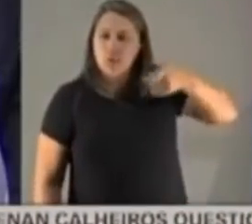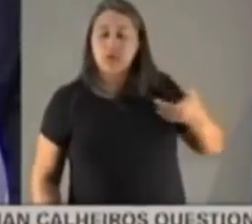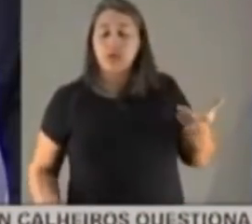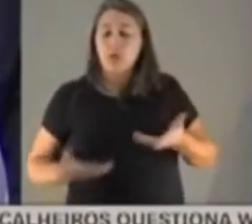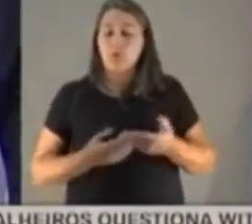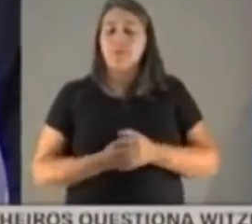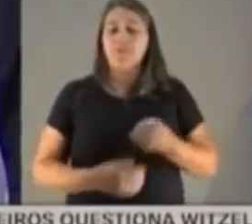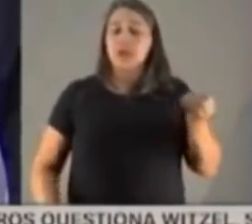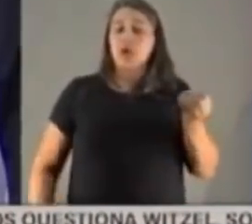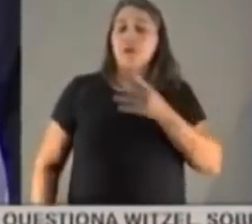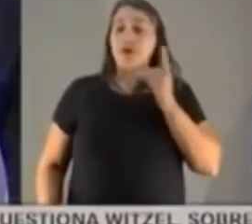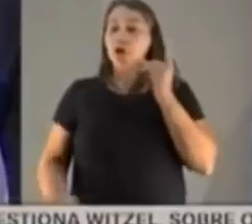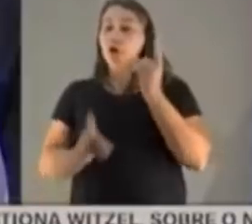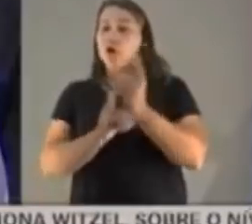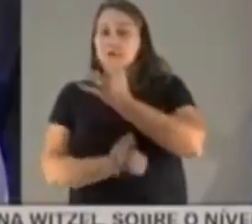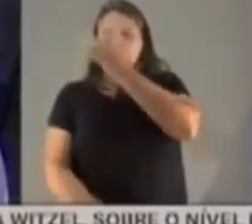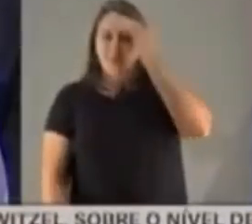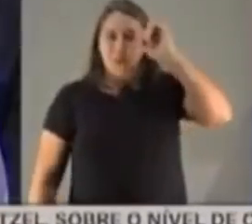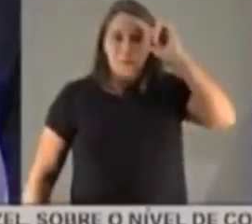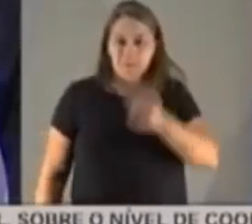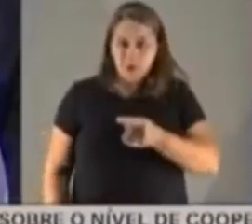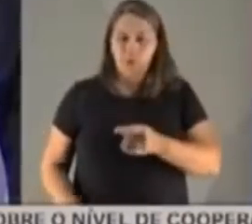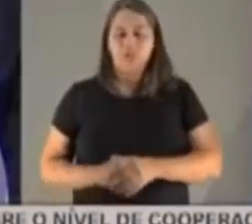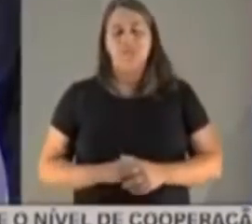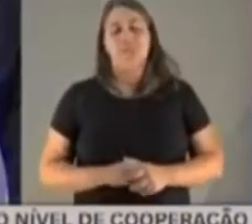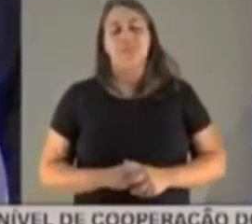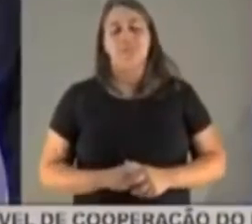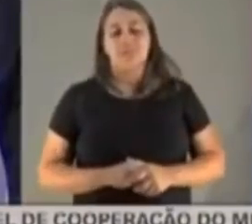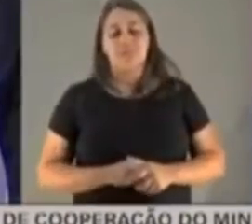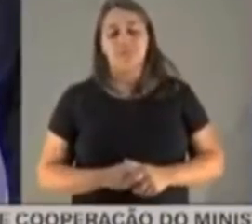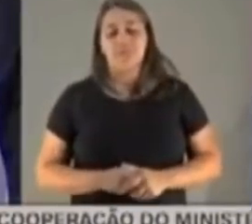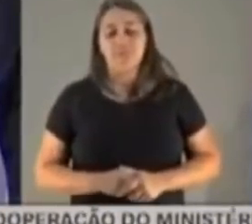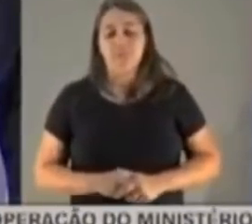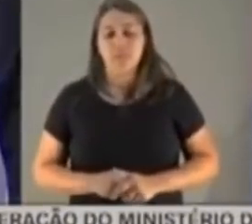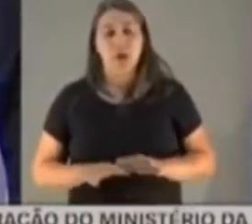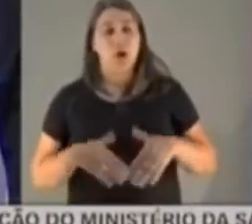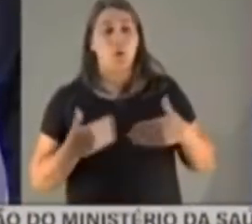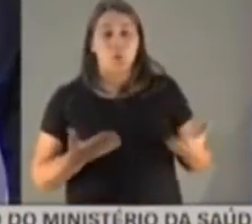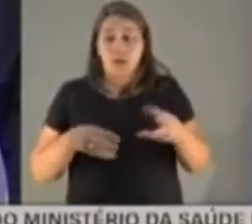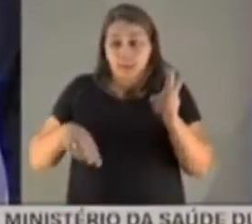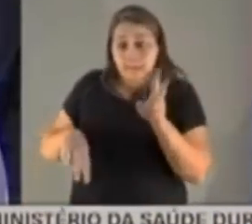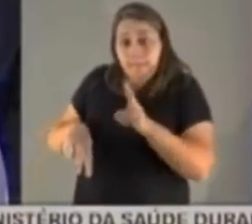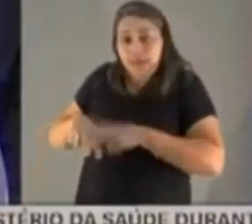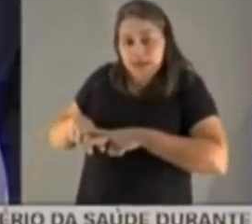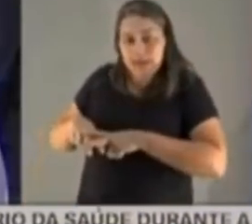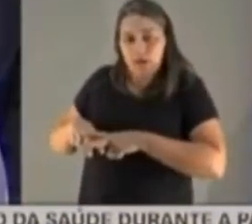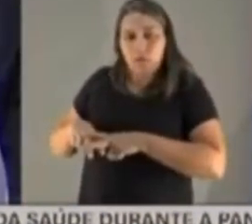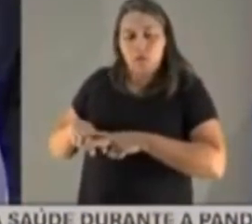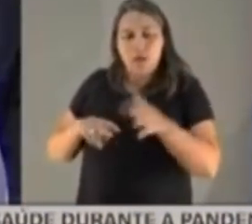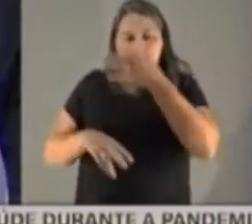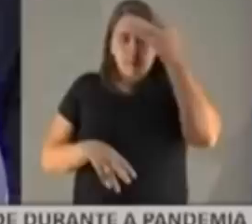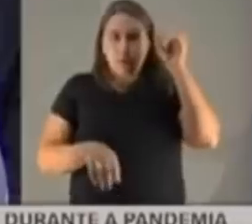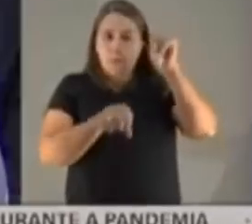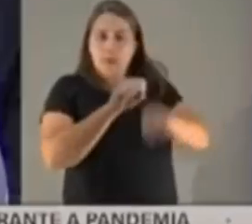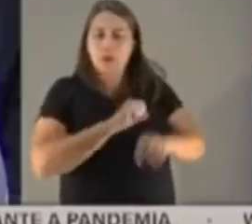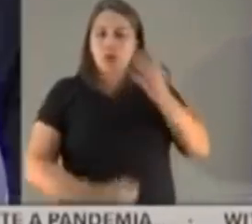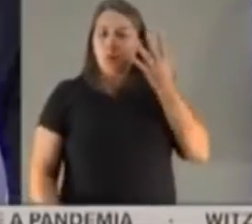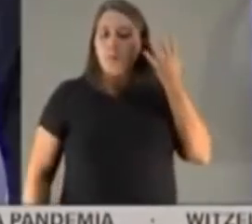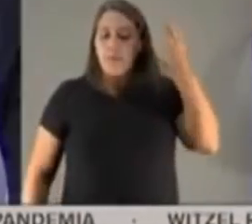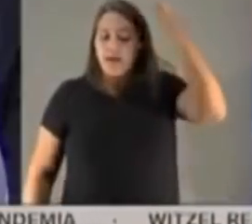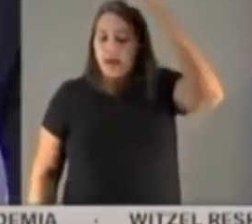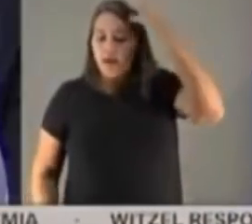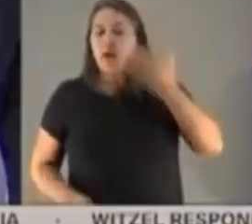E nessa nova fase, vocês vão encontrar quem é o mandante do crime. Quando se fez a prisão dos executores da Marielle,